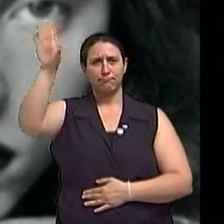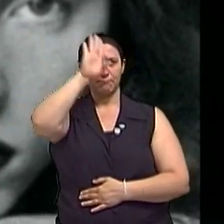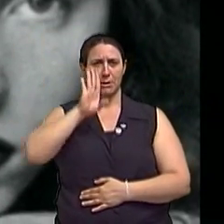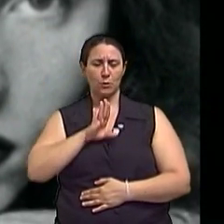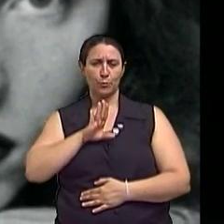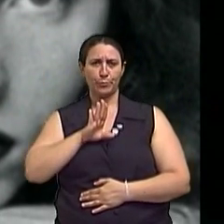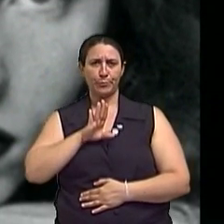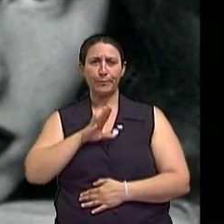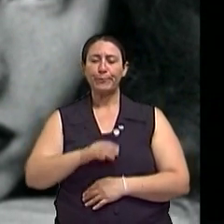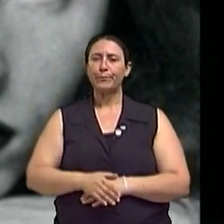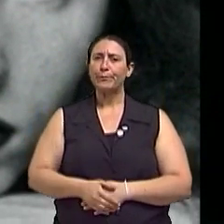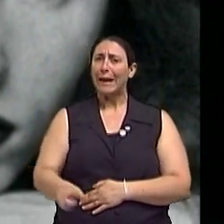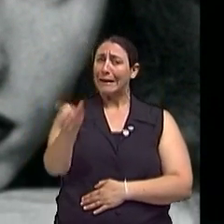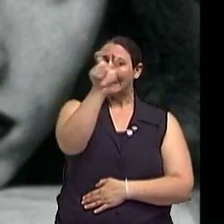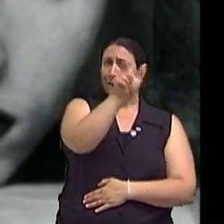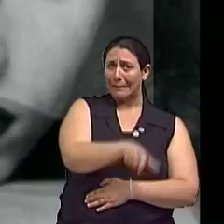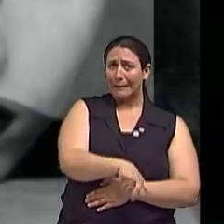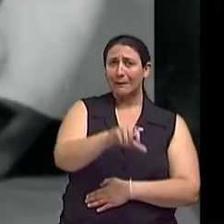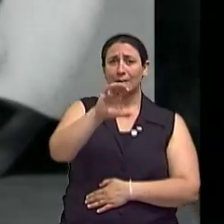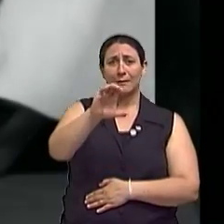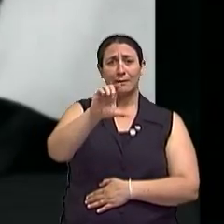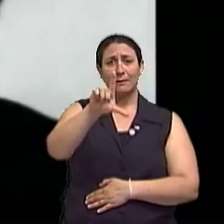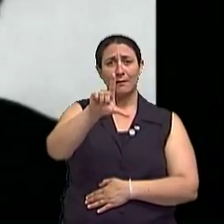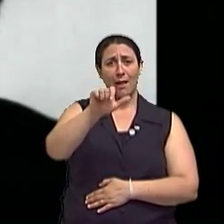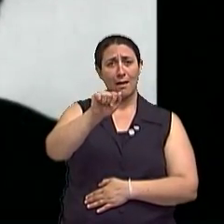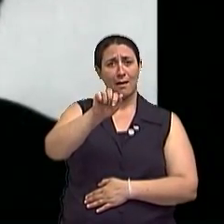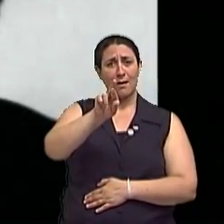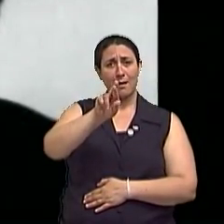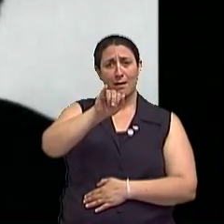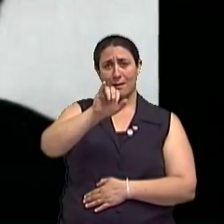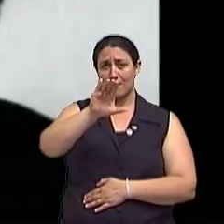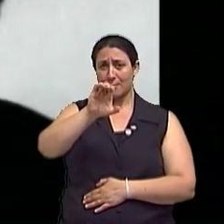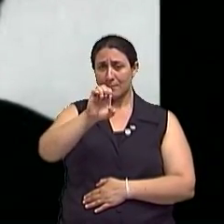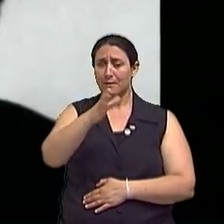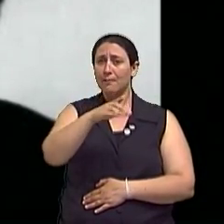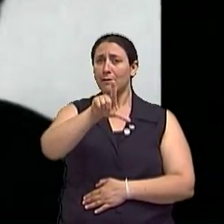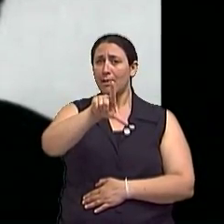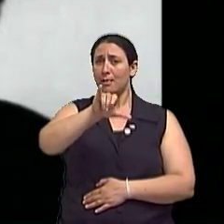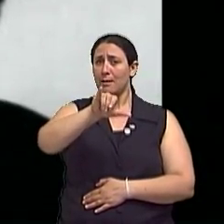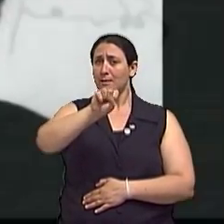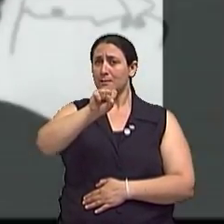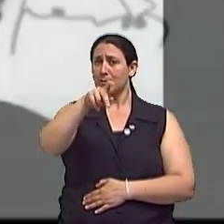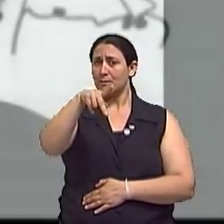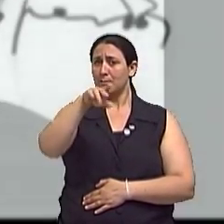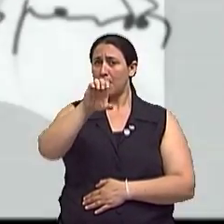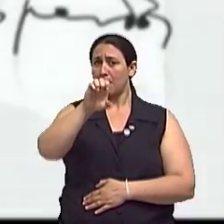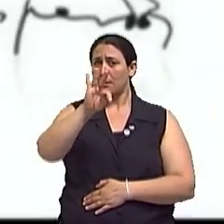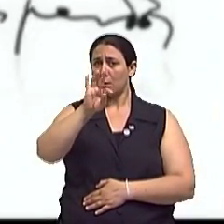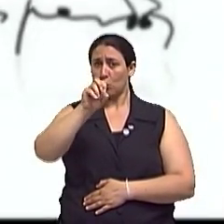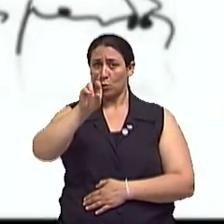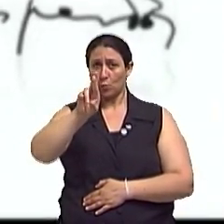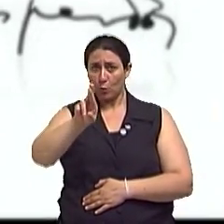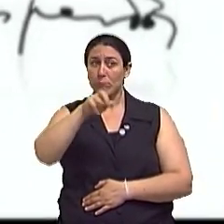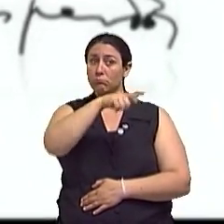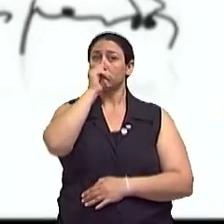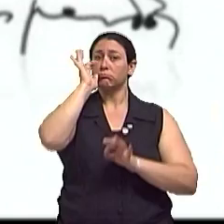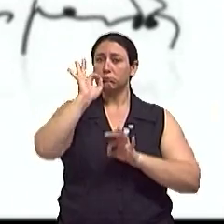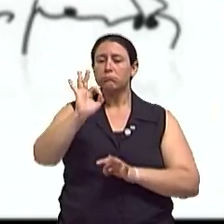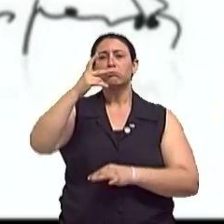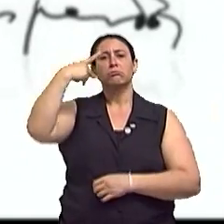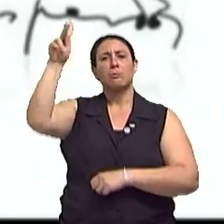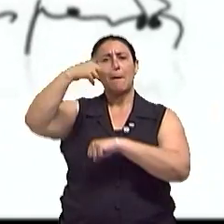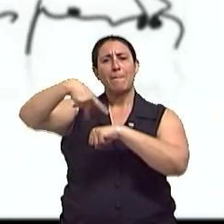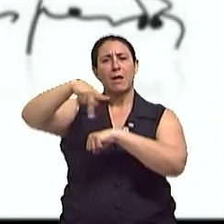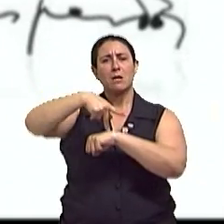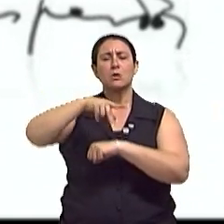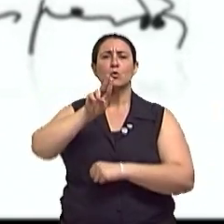Clarice Lispector chegou ao Brasil com dois meses de idade. Sua família vinha da Ucrânia devido à